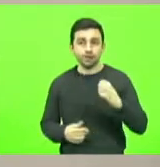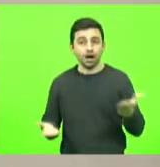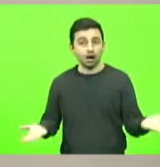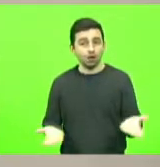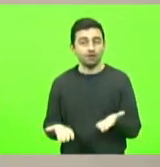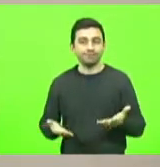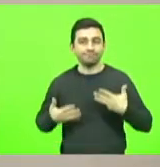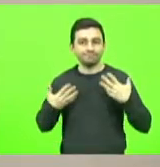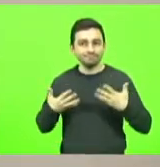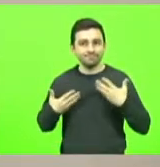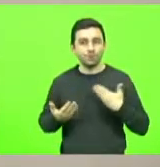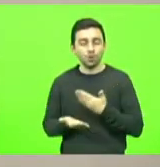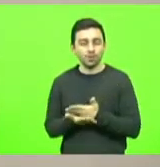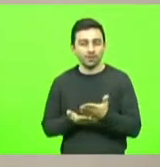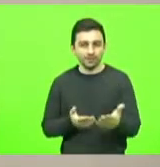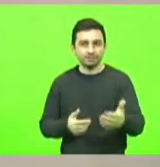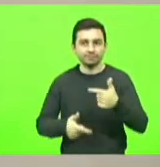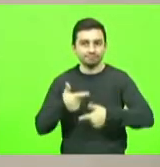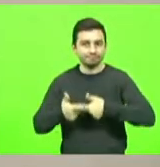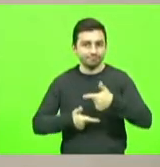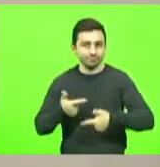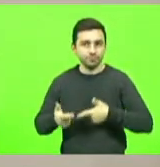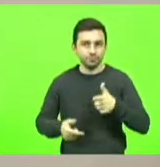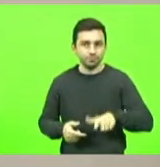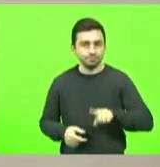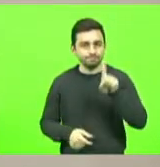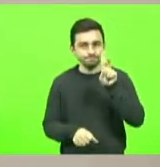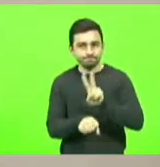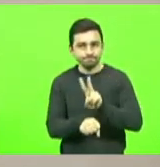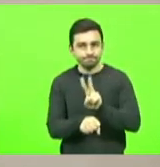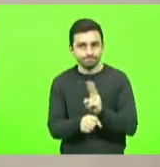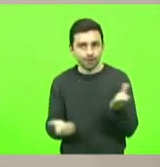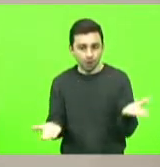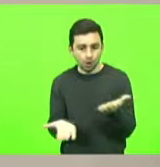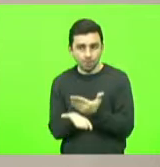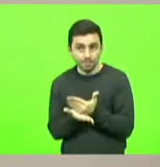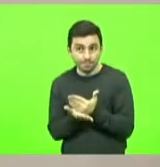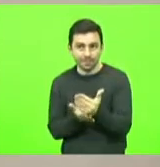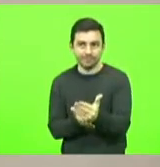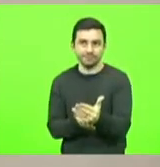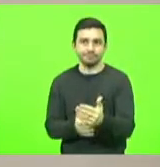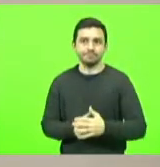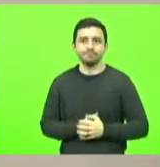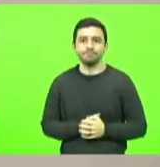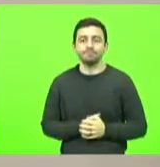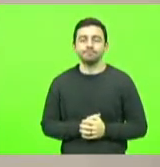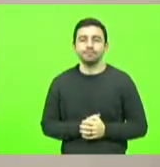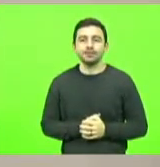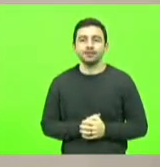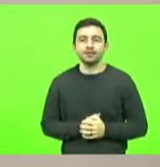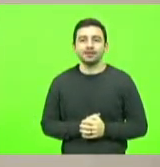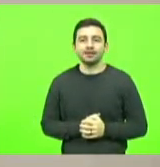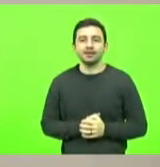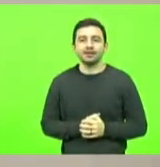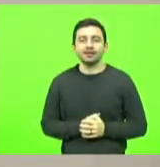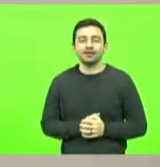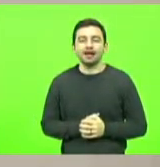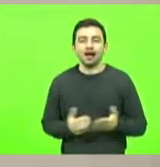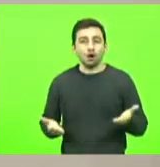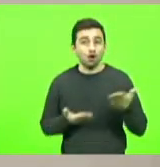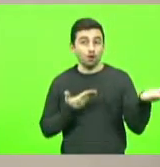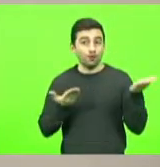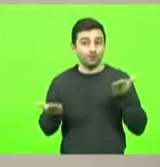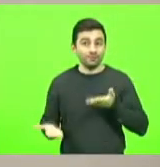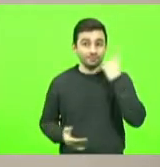de trabalho no dia de hoje. Sobre a proteção de Deus, declaro aberta a presente sessão. Eu convido o colega, deputado